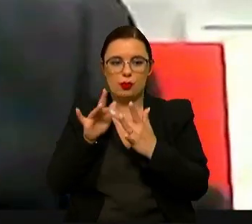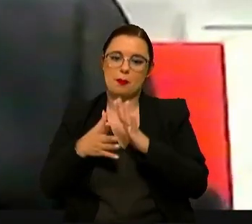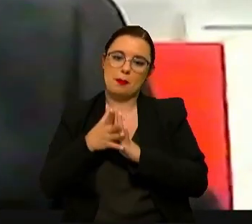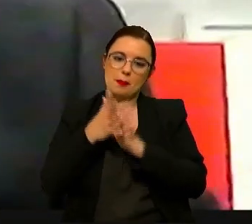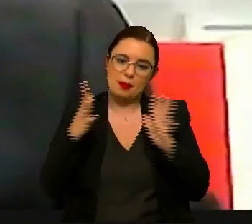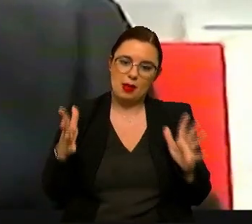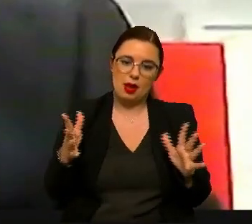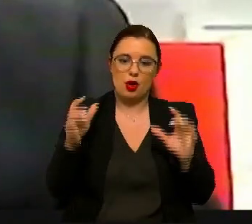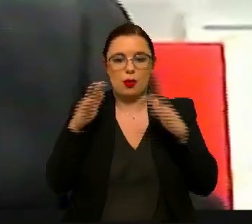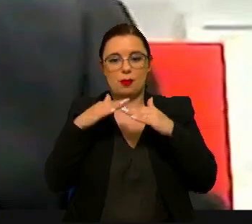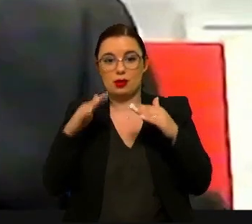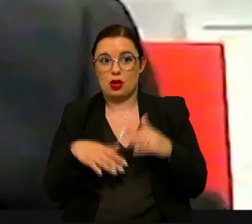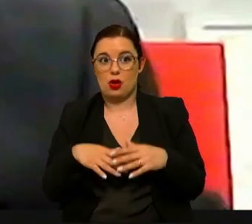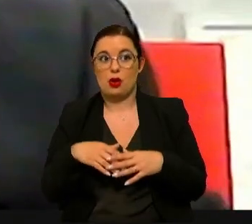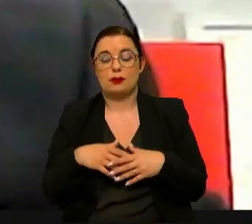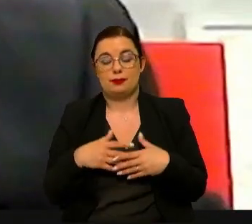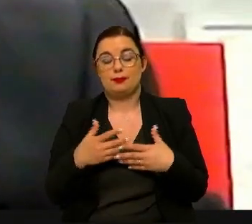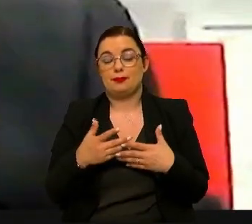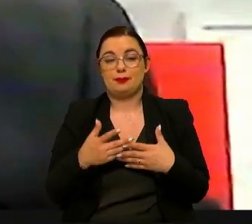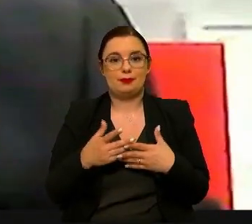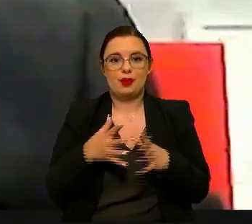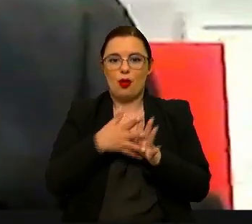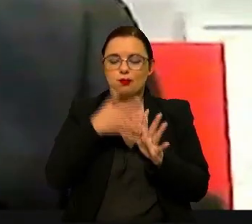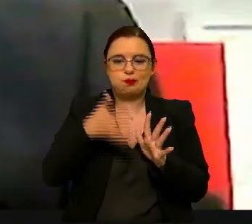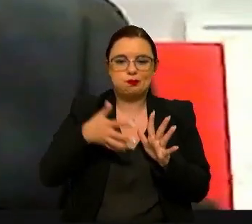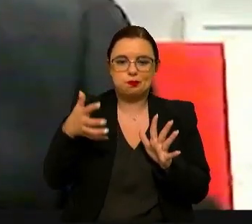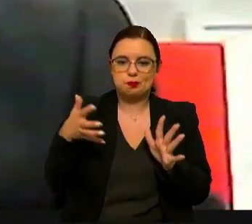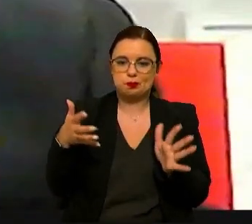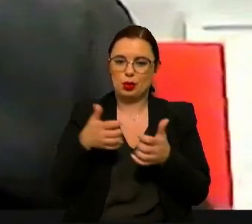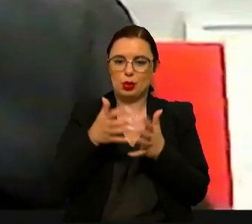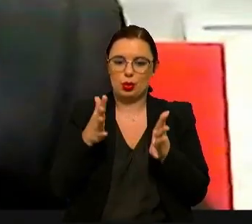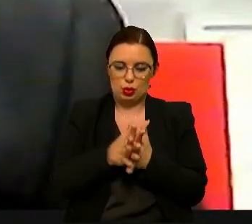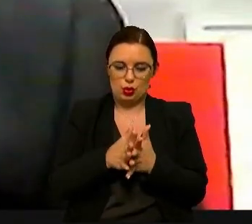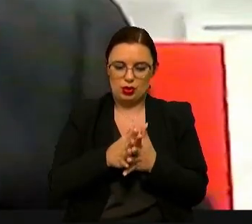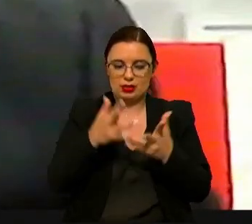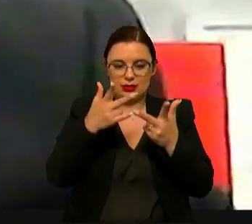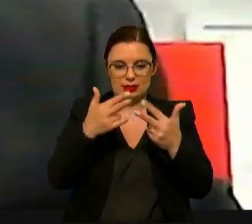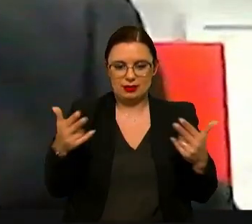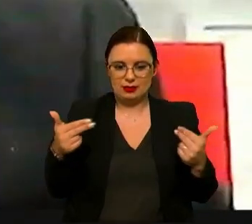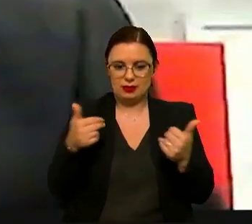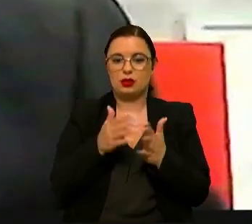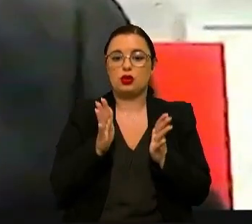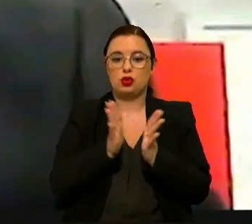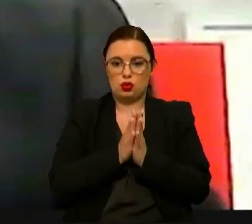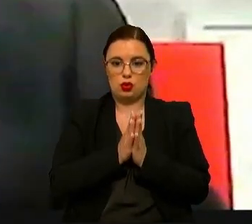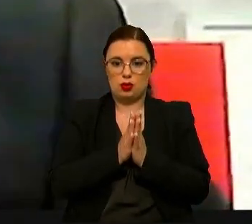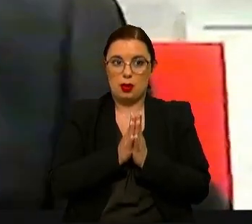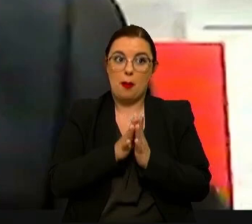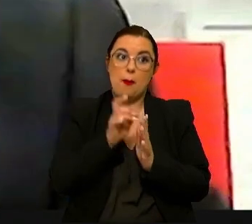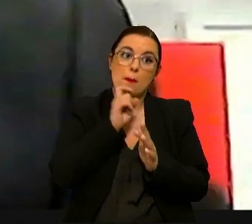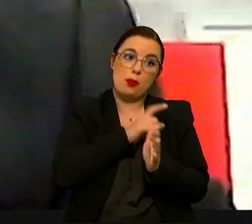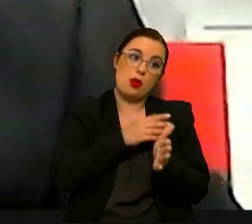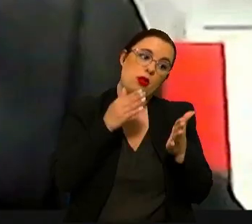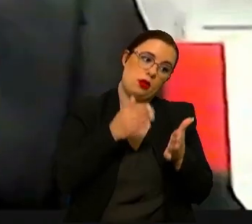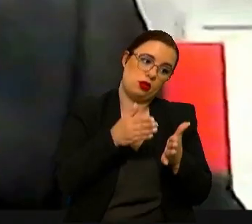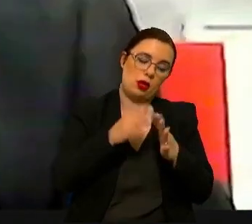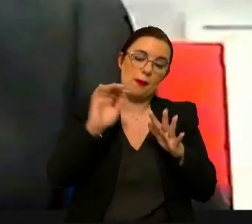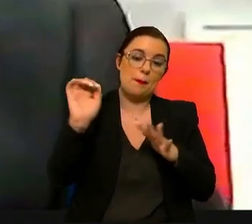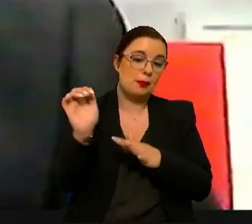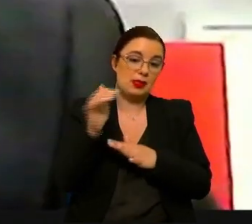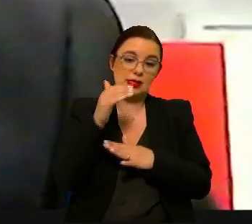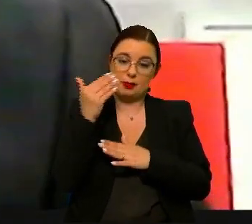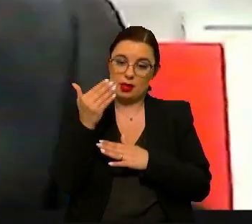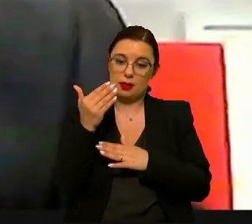com estas complexidades e com esta diversidade pode ajudar e sobretudo